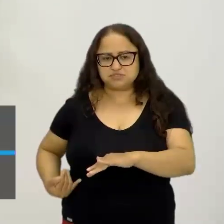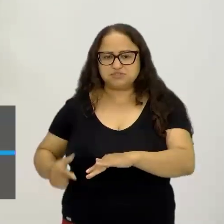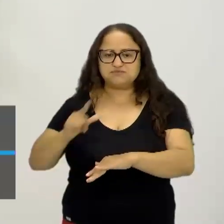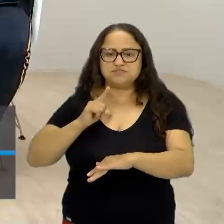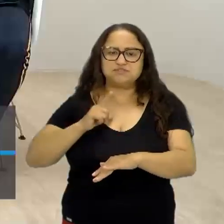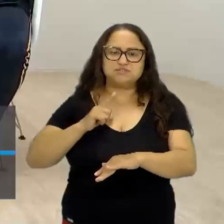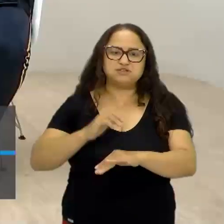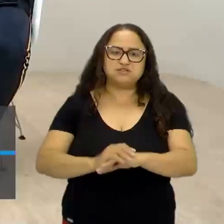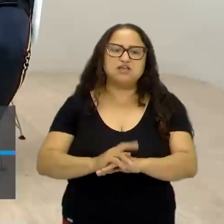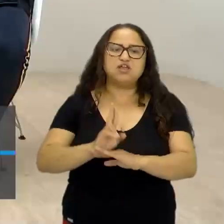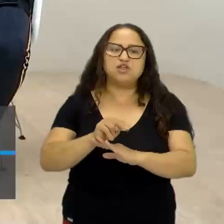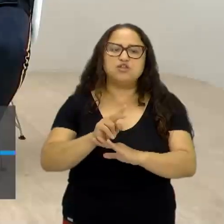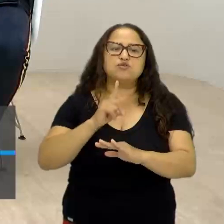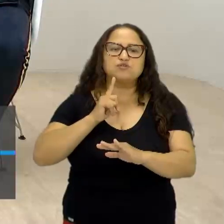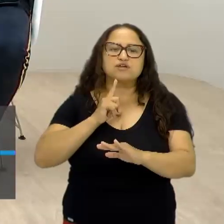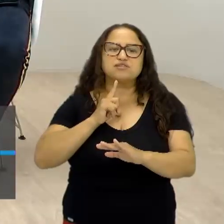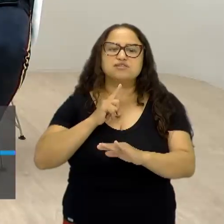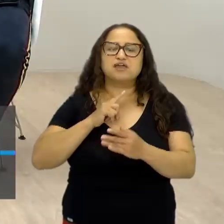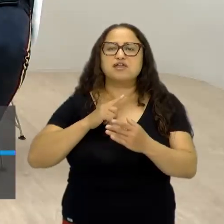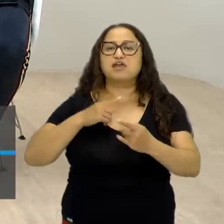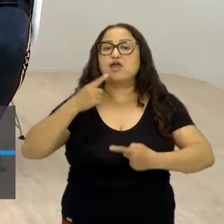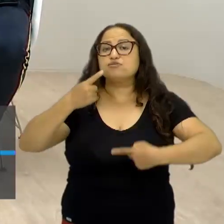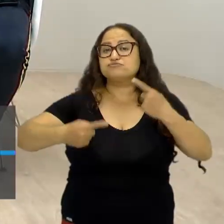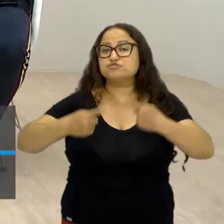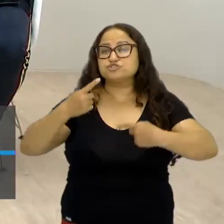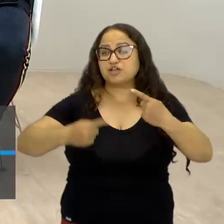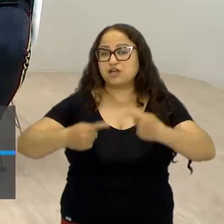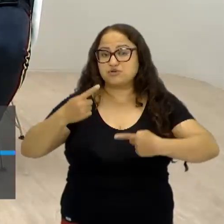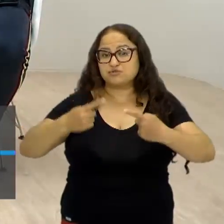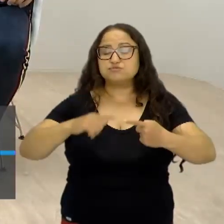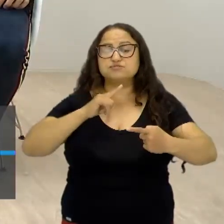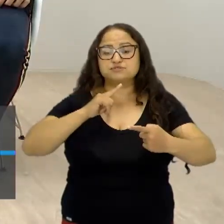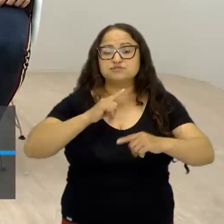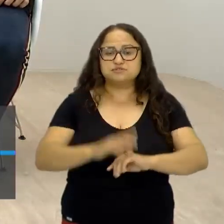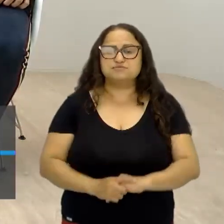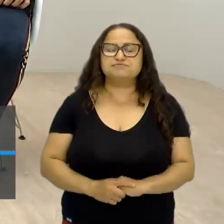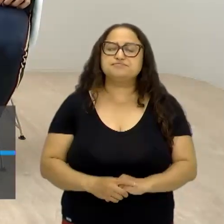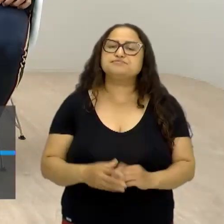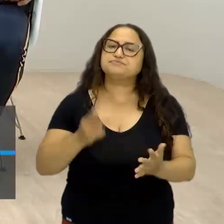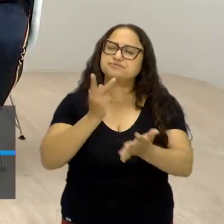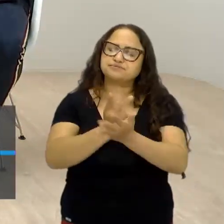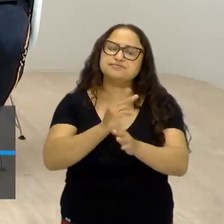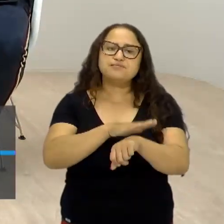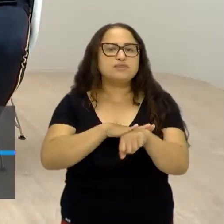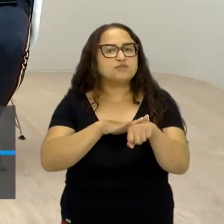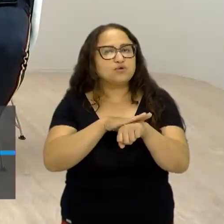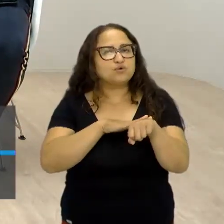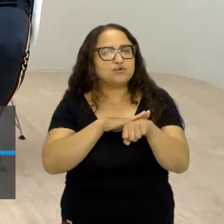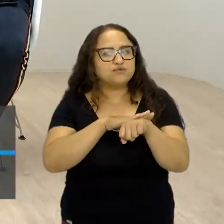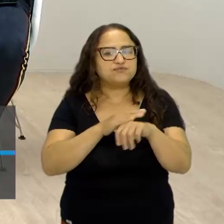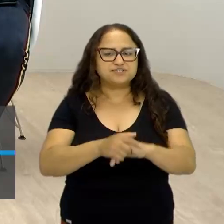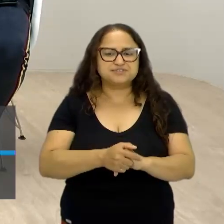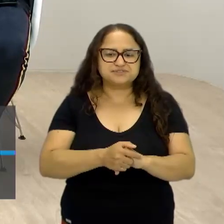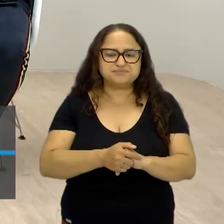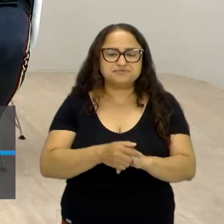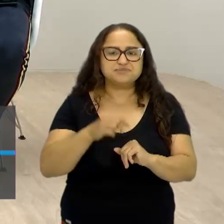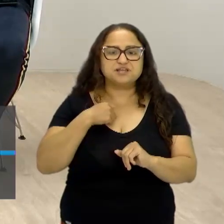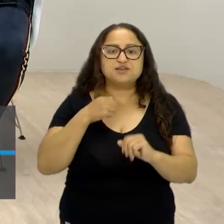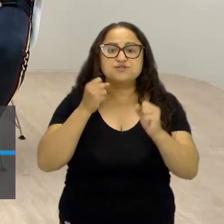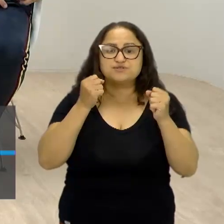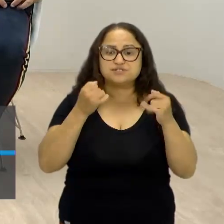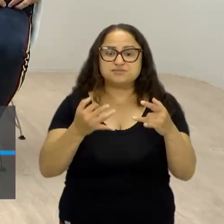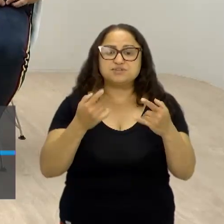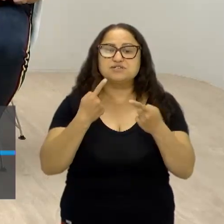atrás aqui, que é uma coisa horizontal e dialógica e tudo mais, mas eu estou falando isso para me